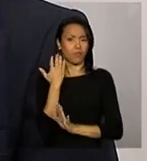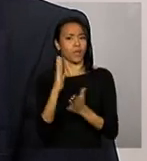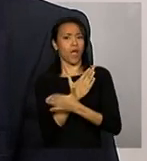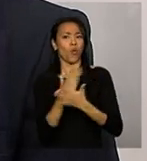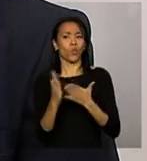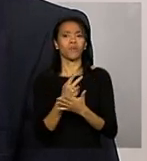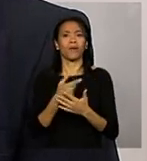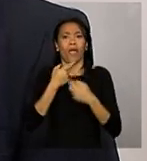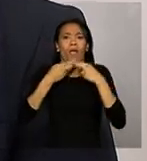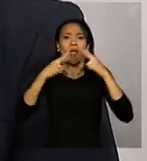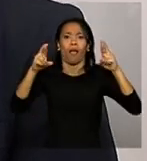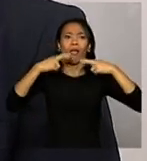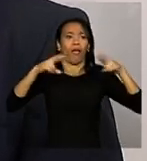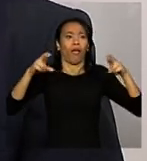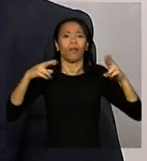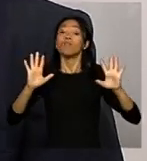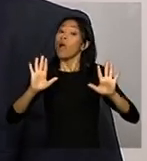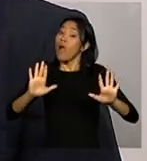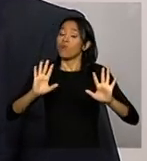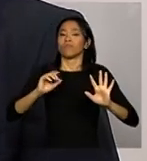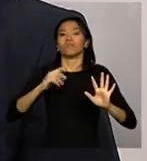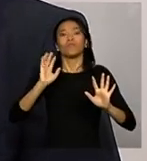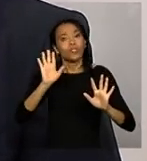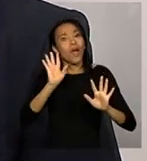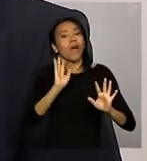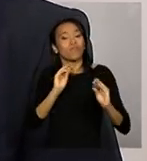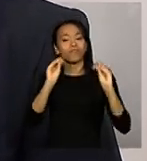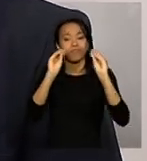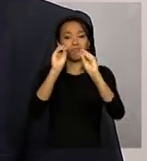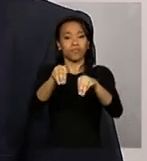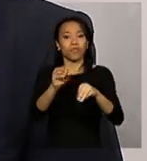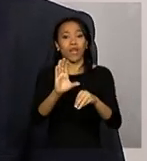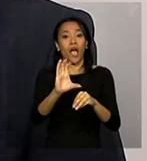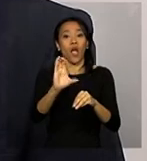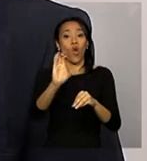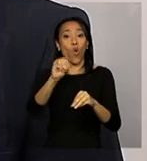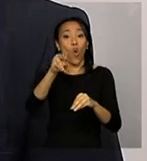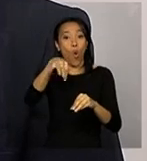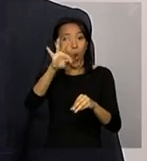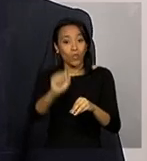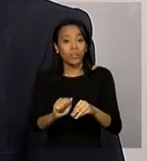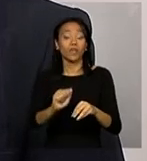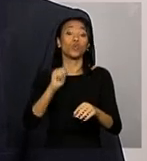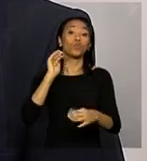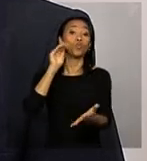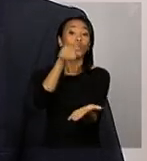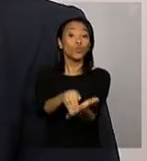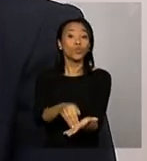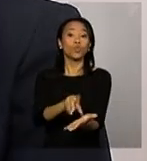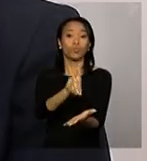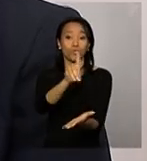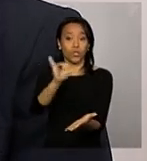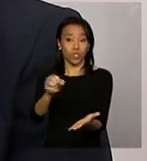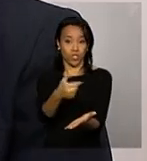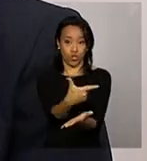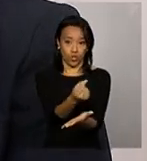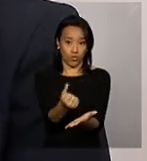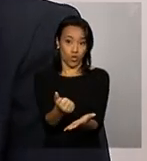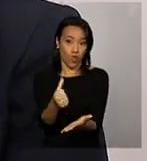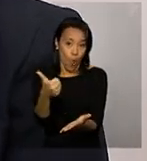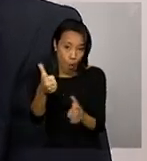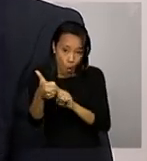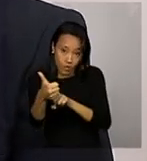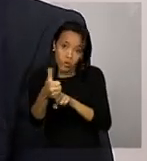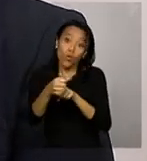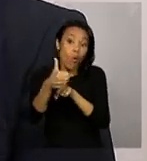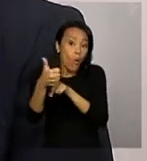tenta sempre explicar para ele que apesar de ter entrado na conta no último dia útil de 2011, ele será computado para